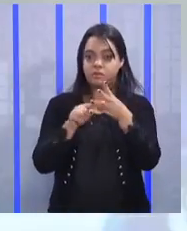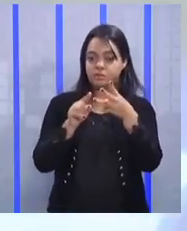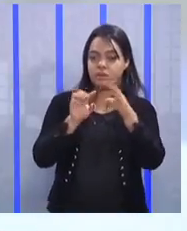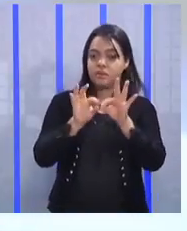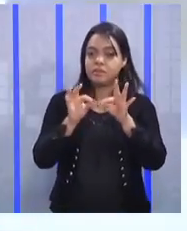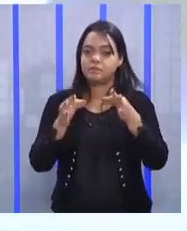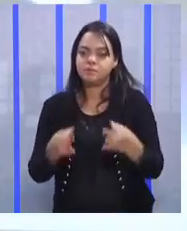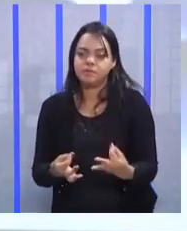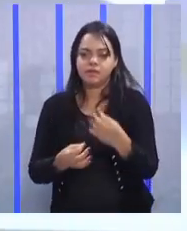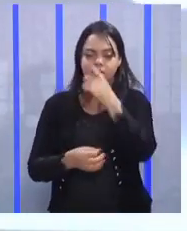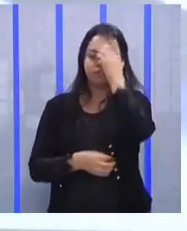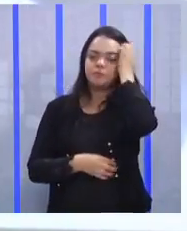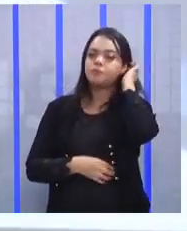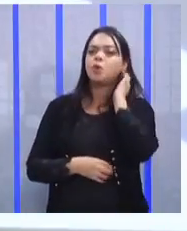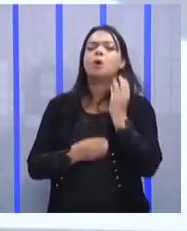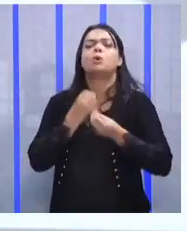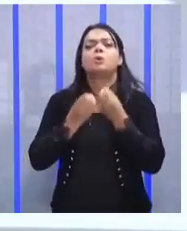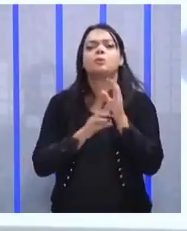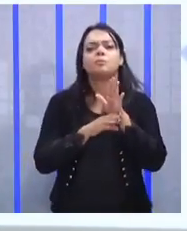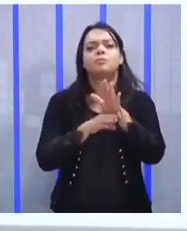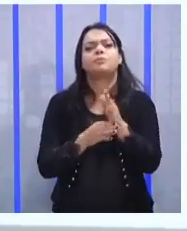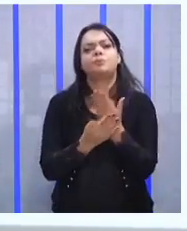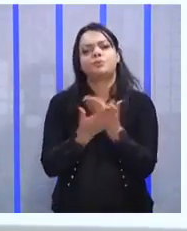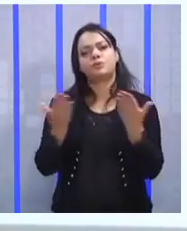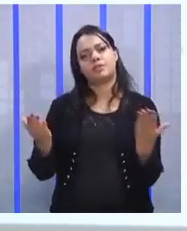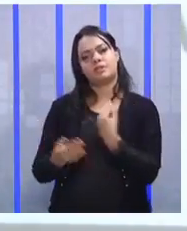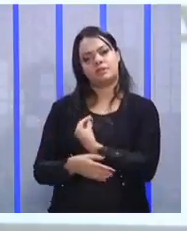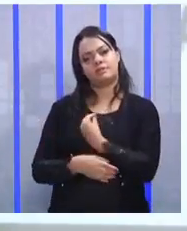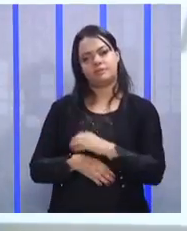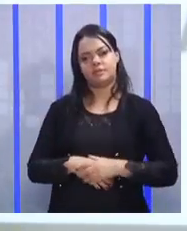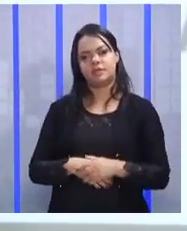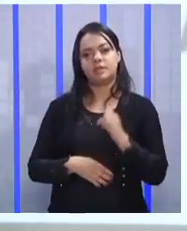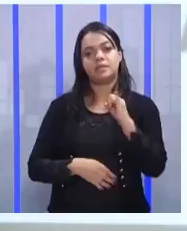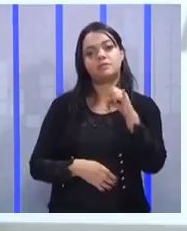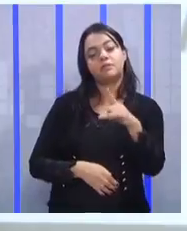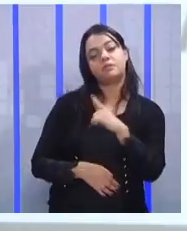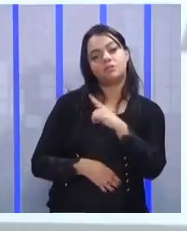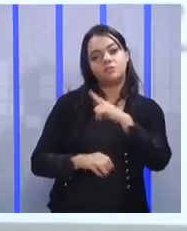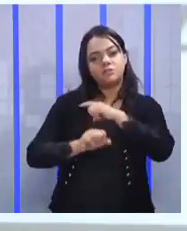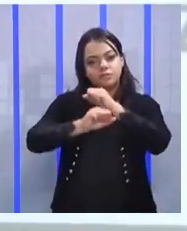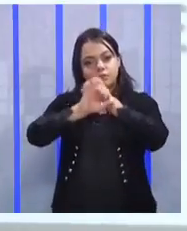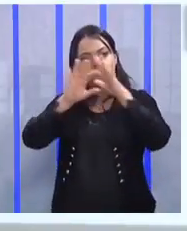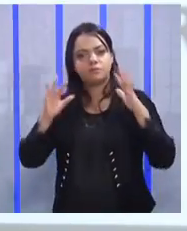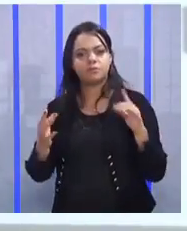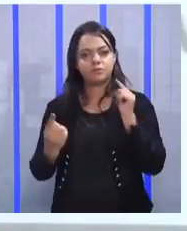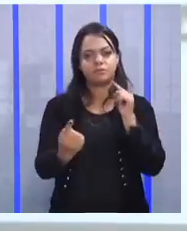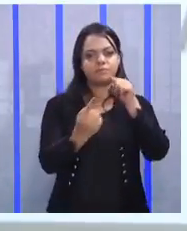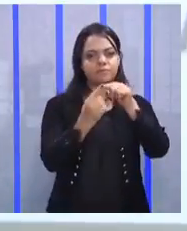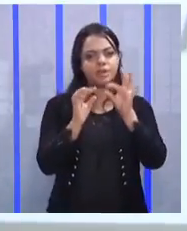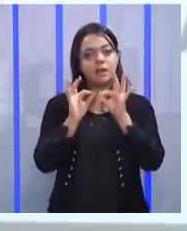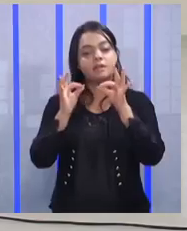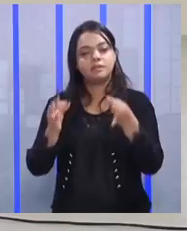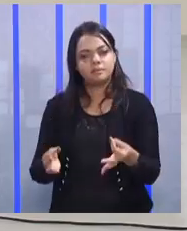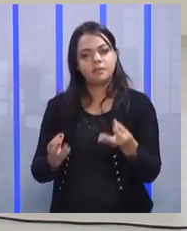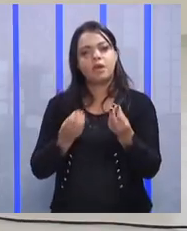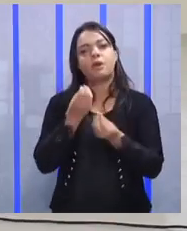O que que isso aí vai ajudar na vida de vocês? Se você tiver clareza, objetividade e simplicidade.